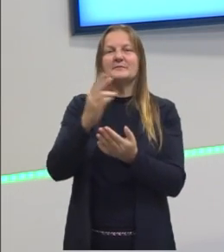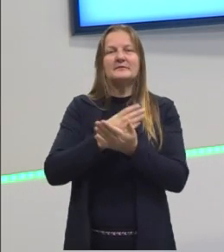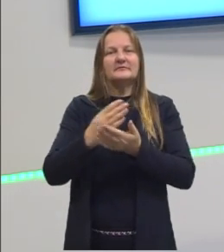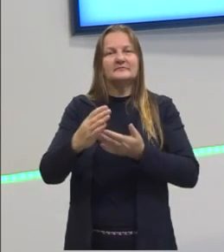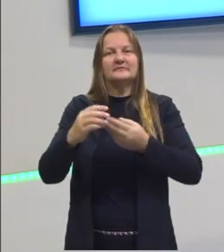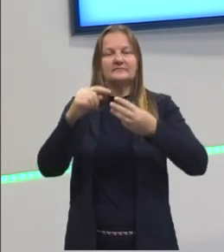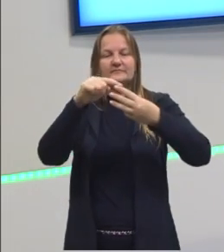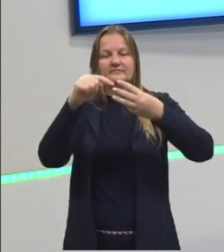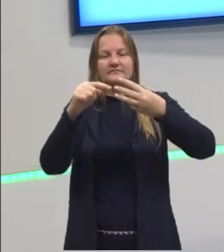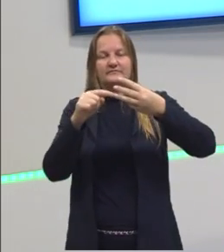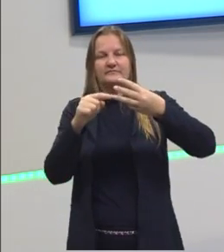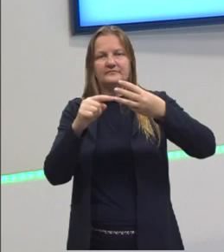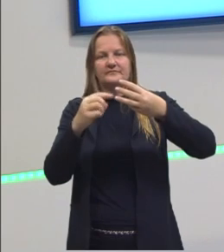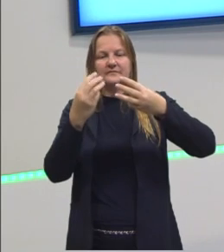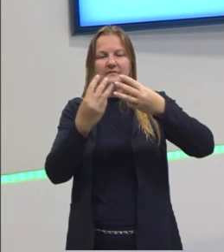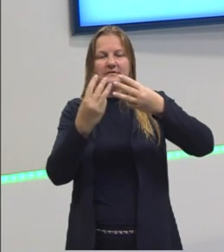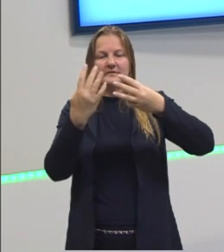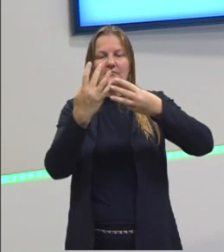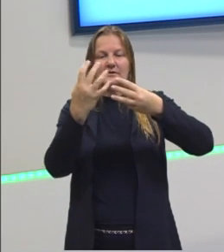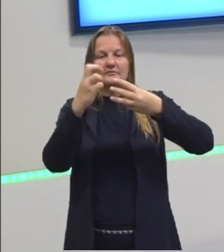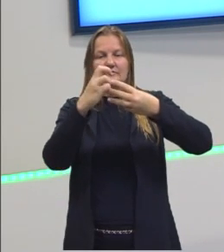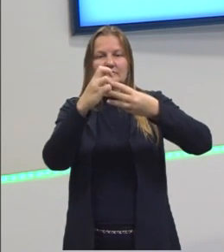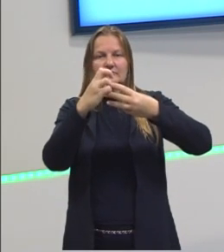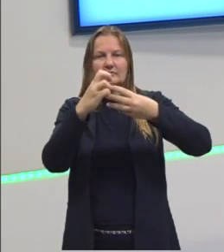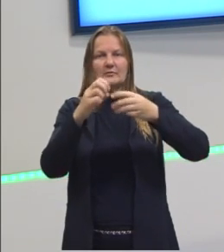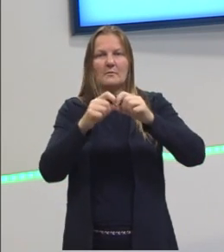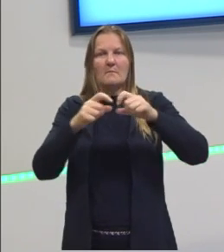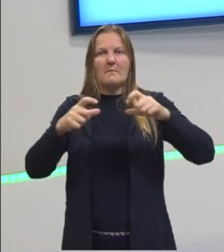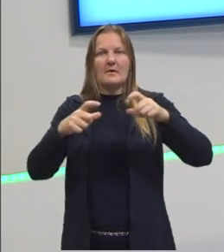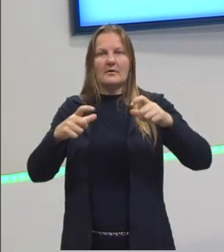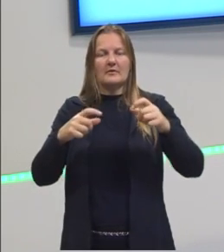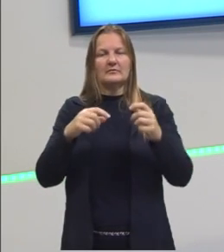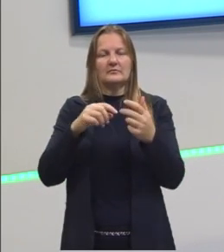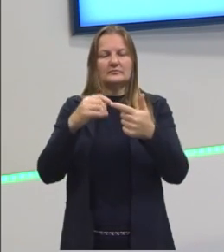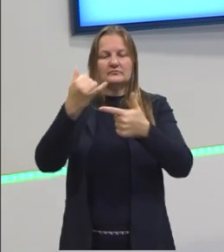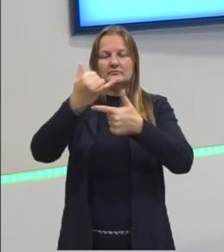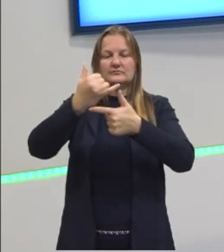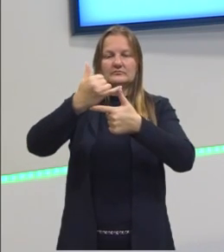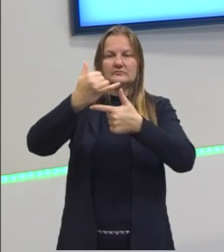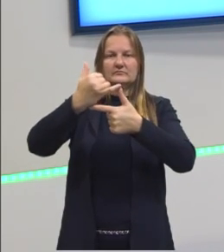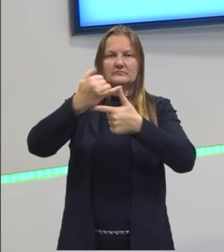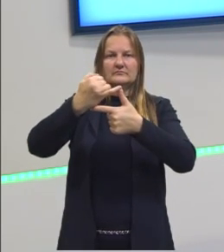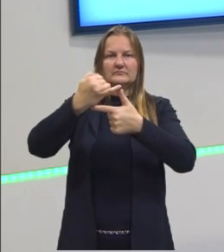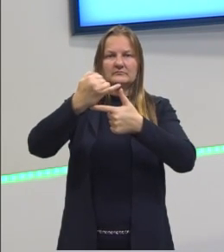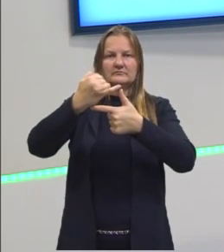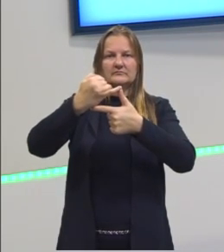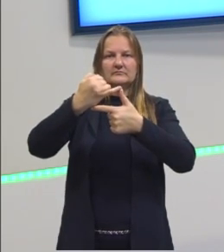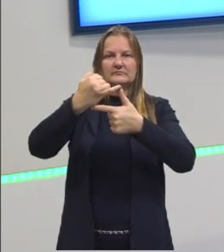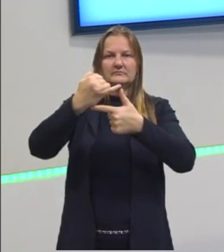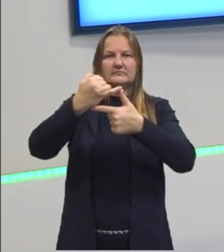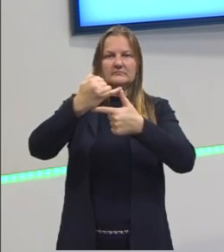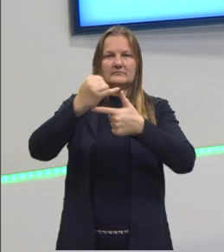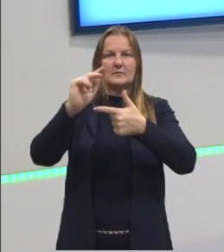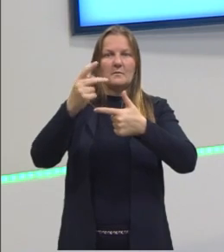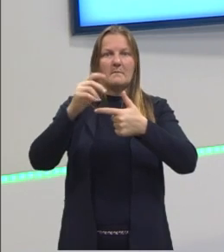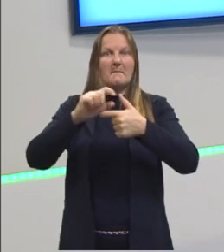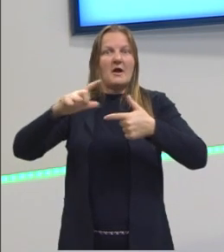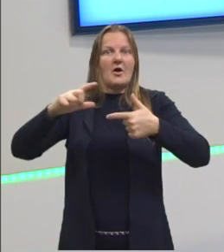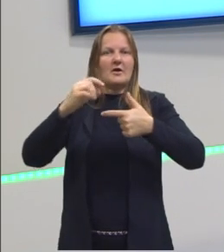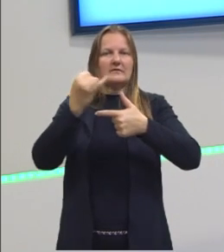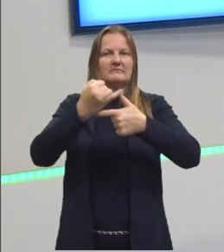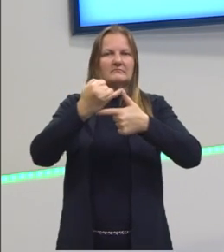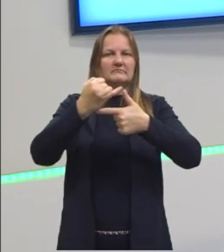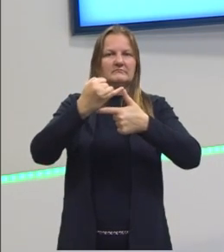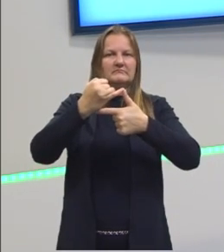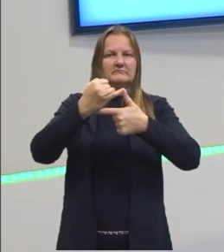de 3, 4 e 5 e o maior lado sempre corresponde à hipotenusa Então, é interessante